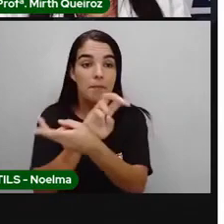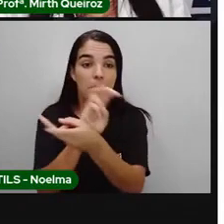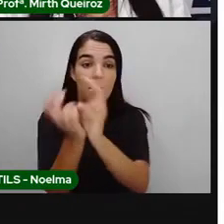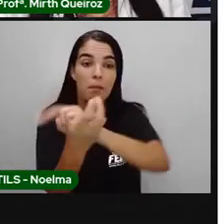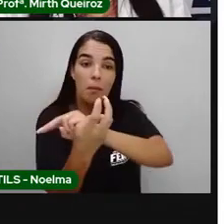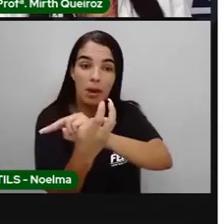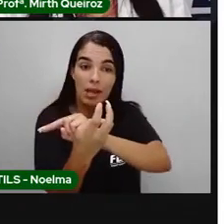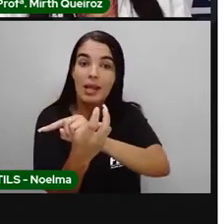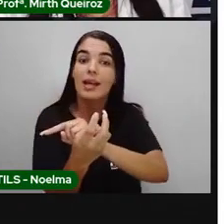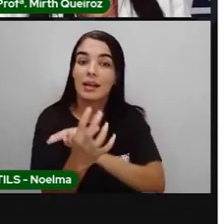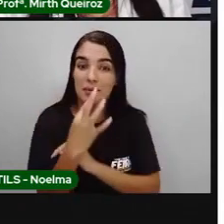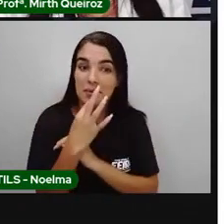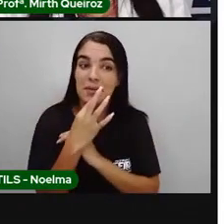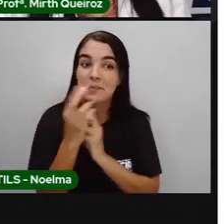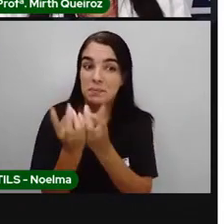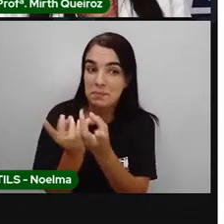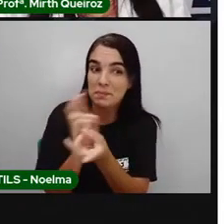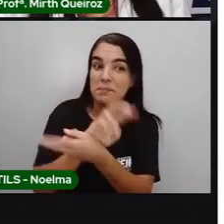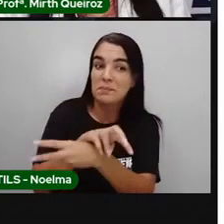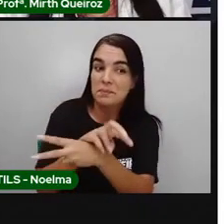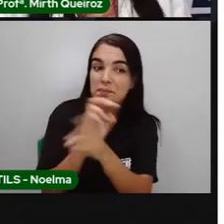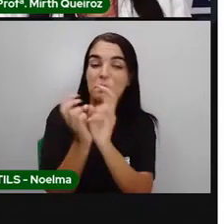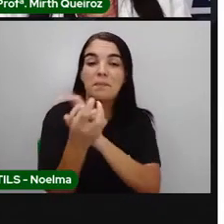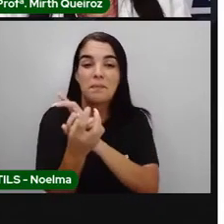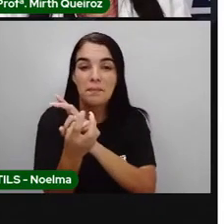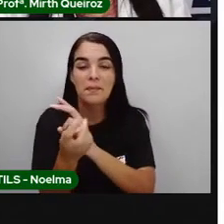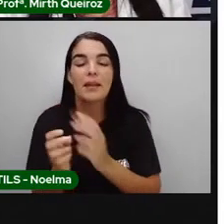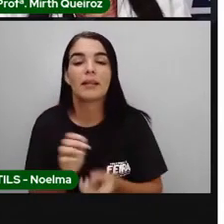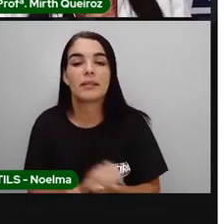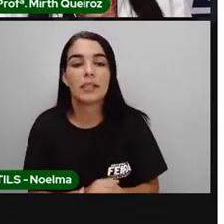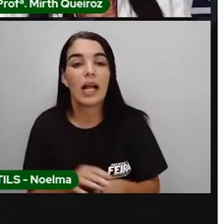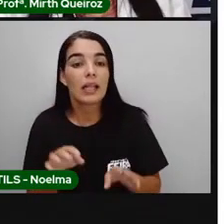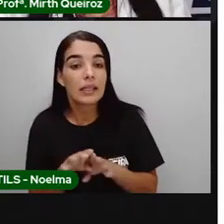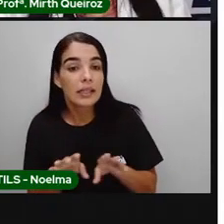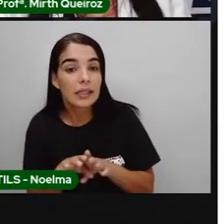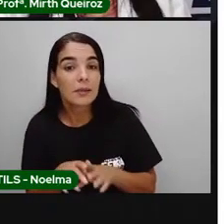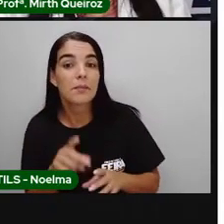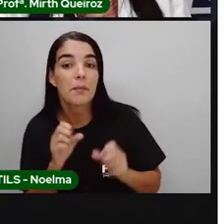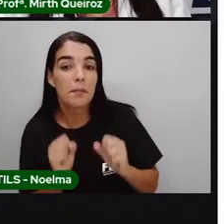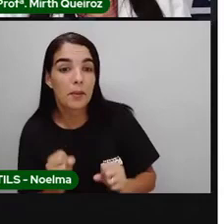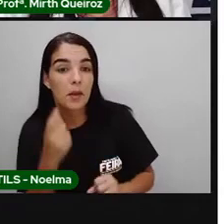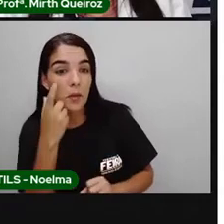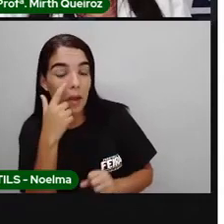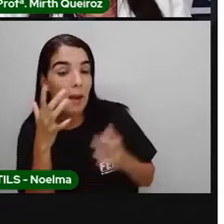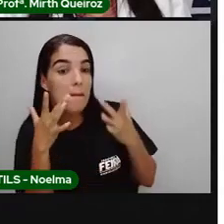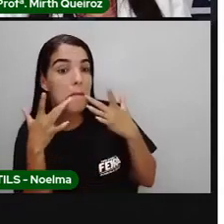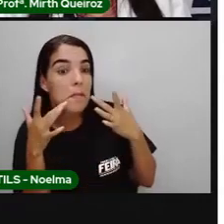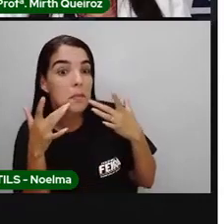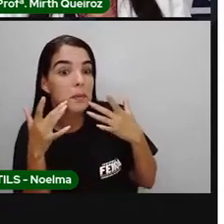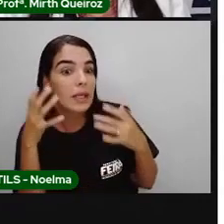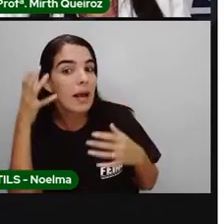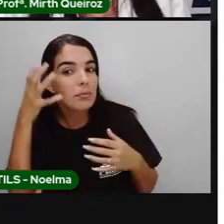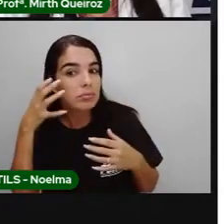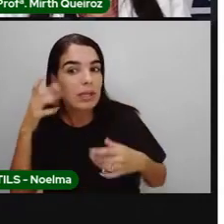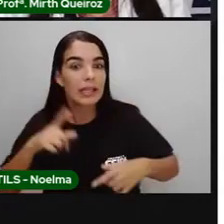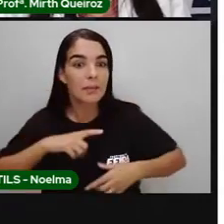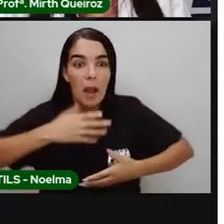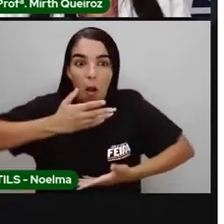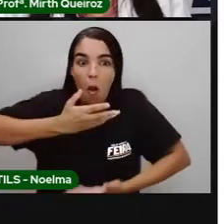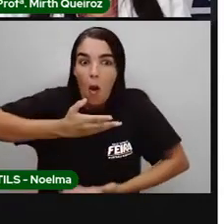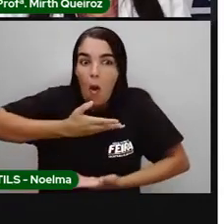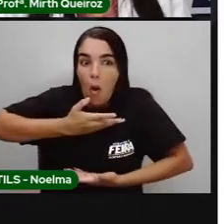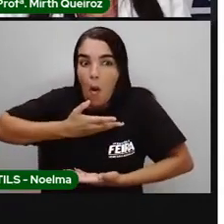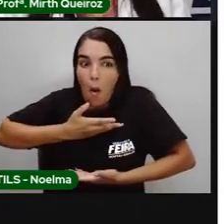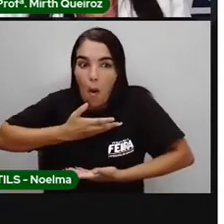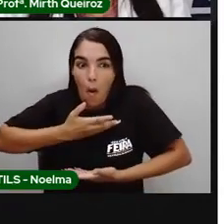de vista também que essas expressões musicais, que essas expressões musicais são também corporais. Porque